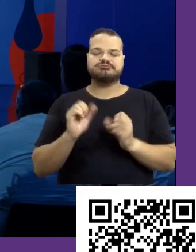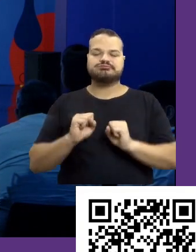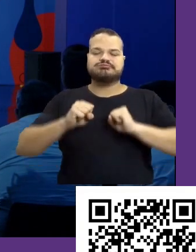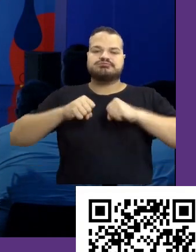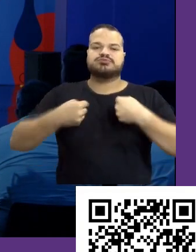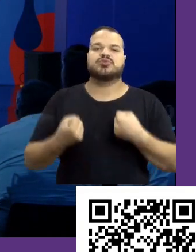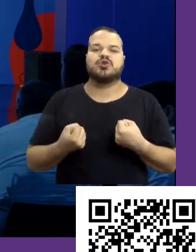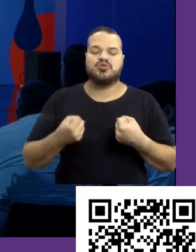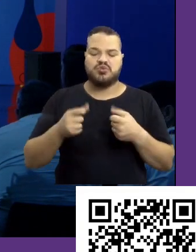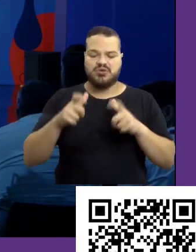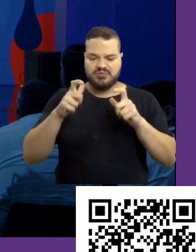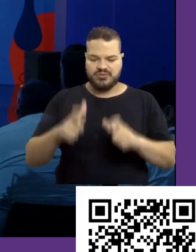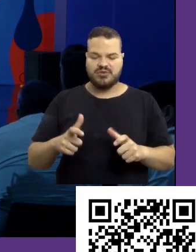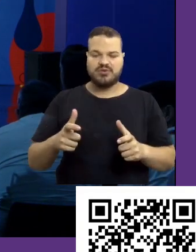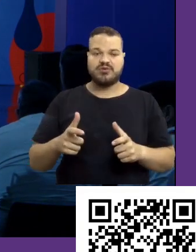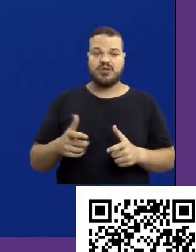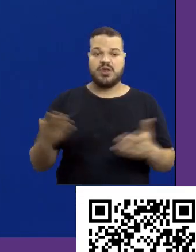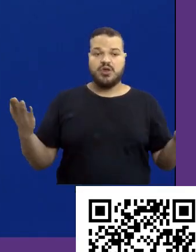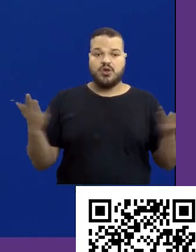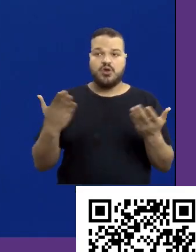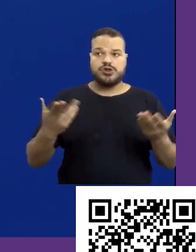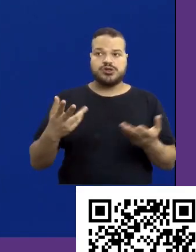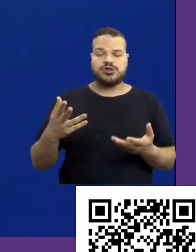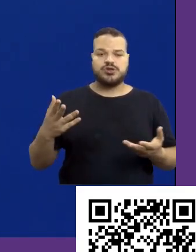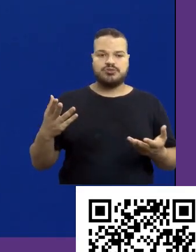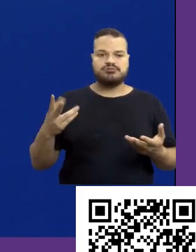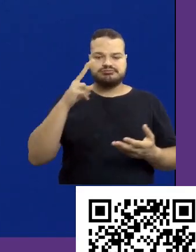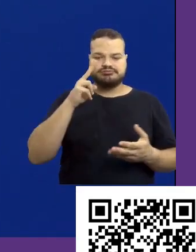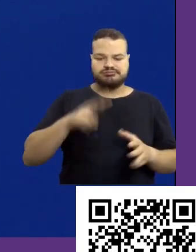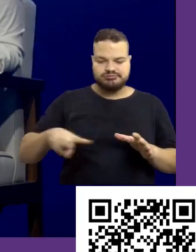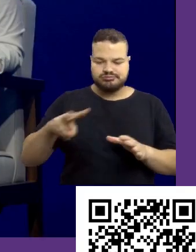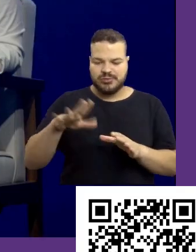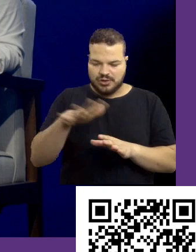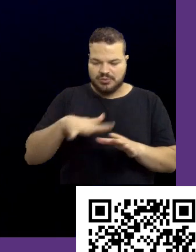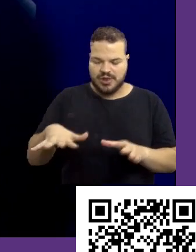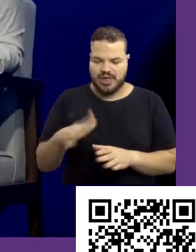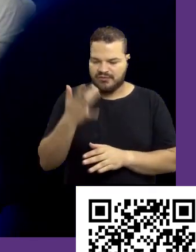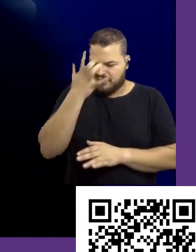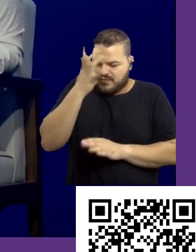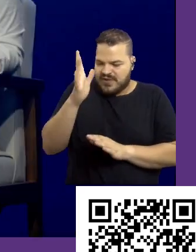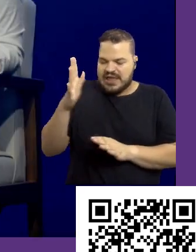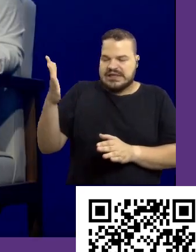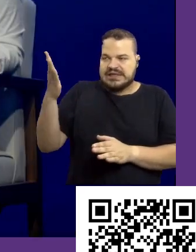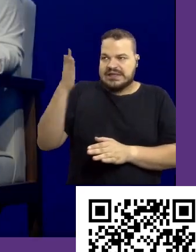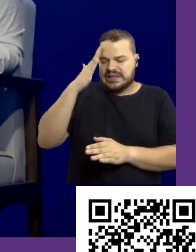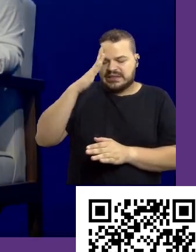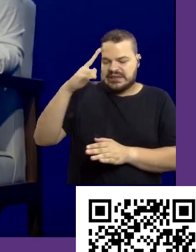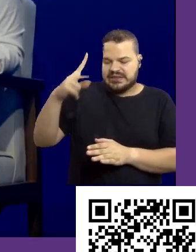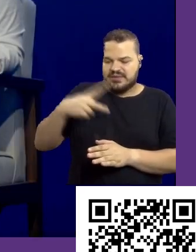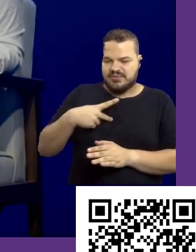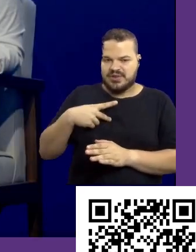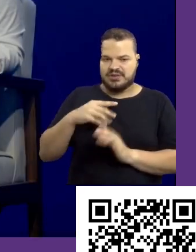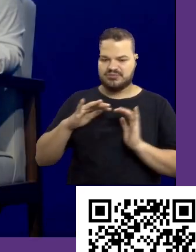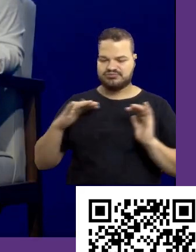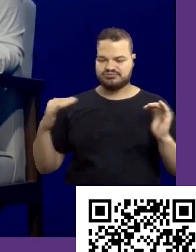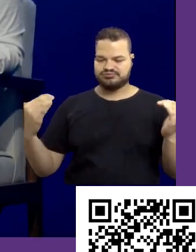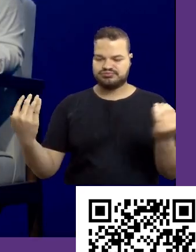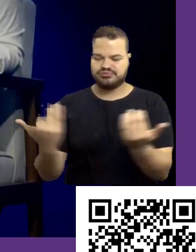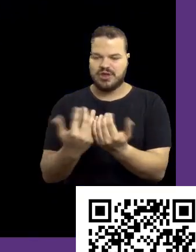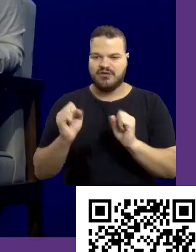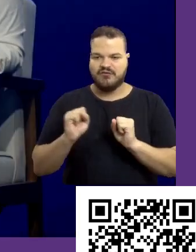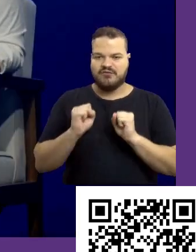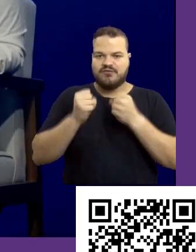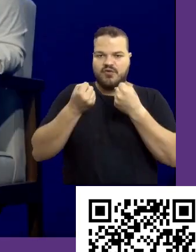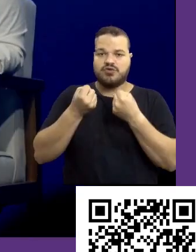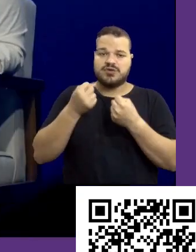como estáveis, como conformes, hoje eu consigo me ver no mercado com mais facilidade, entendendo a minha fortaleza e a minha fraqueza em cima do